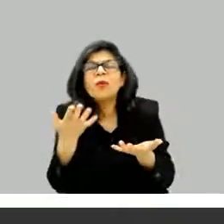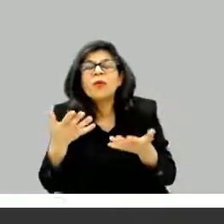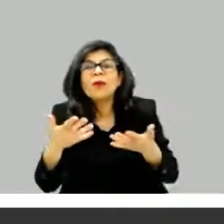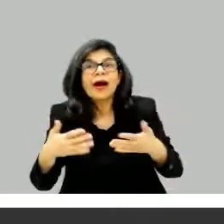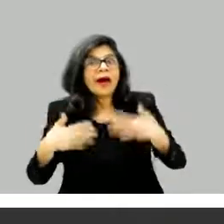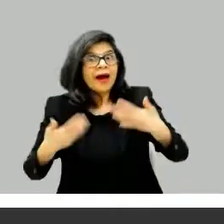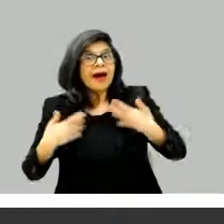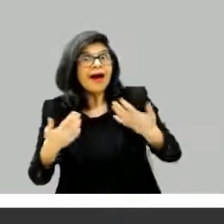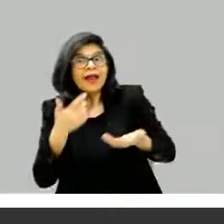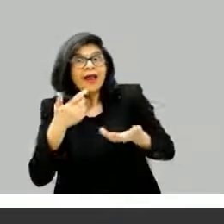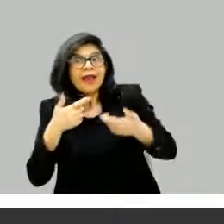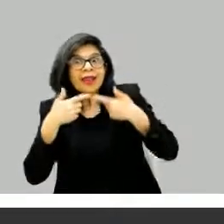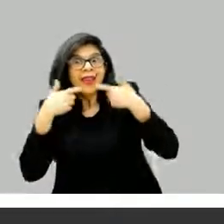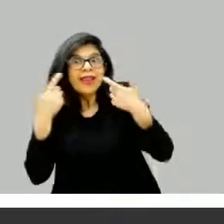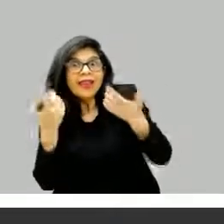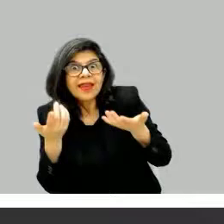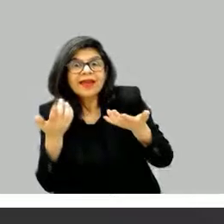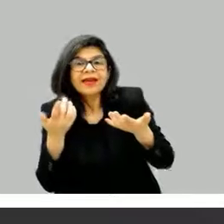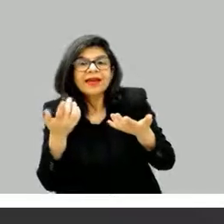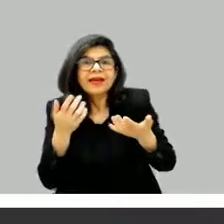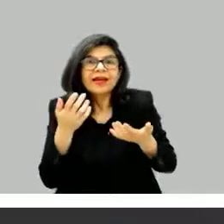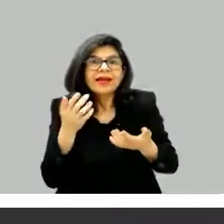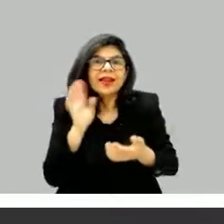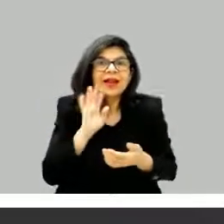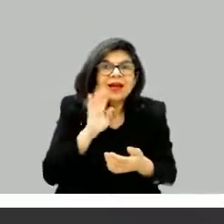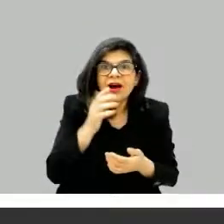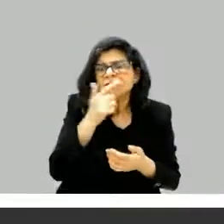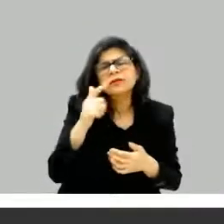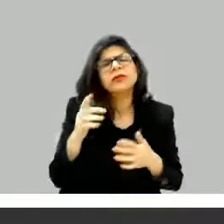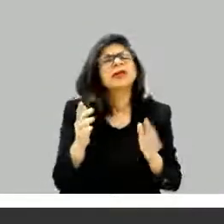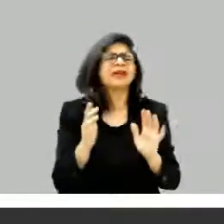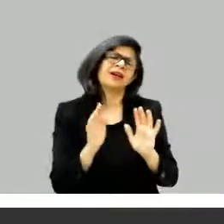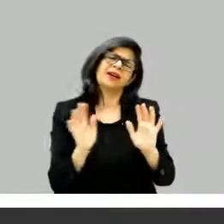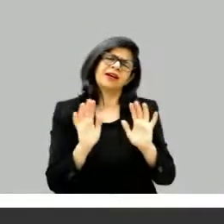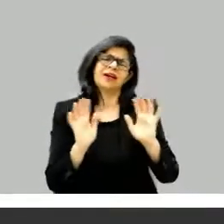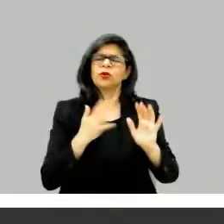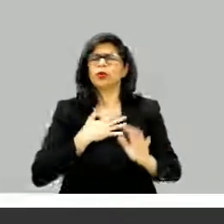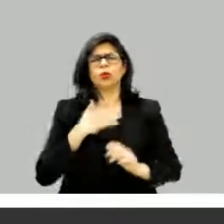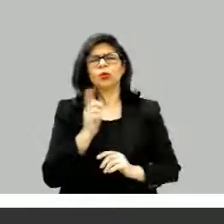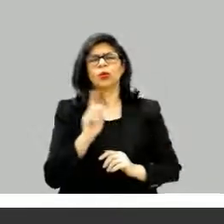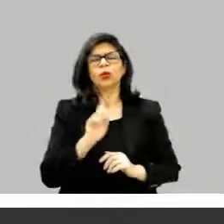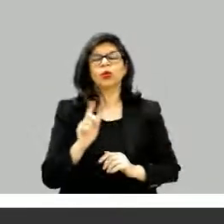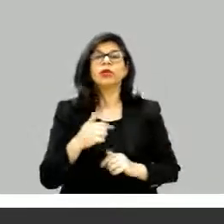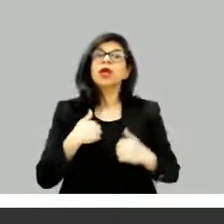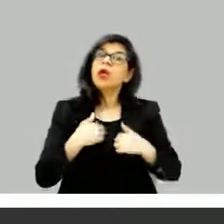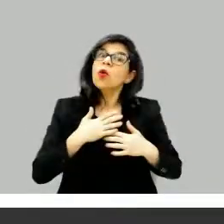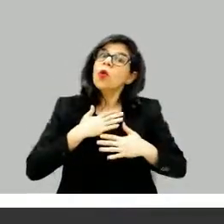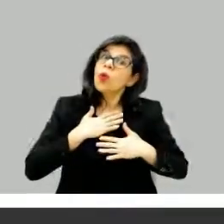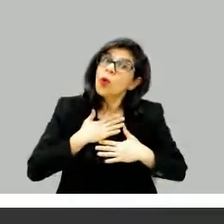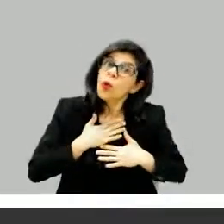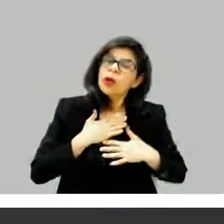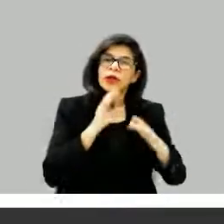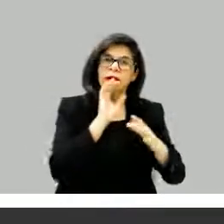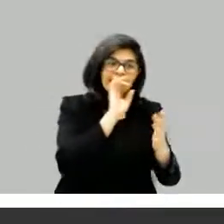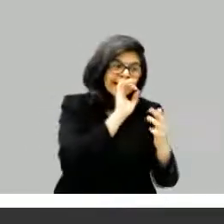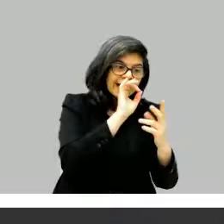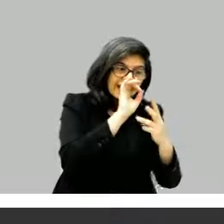estruturar uma temporada é como se fossem... Cada episódio tem que ter a força dele